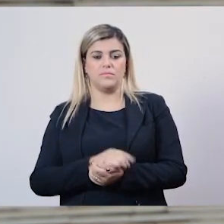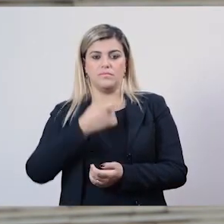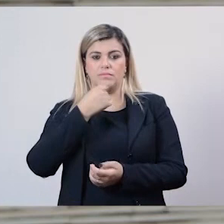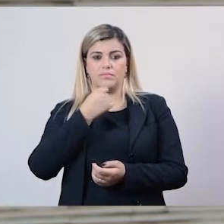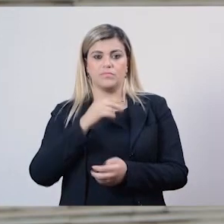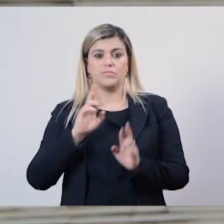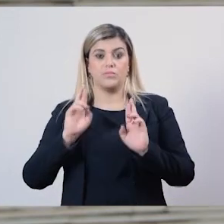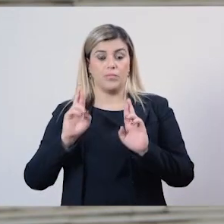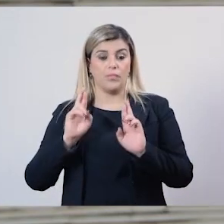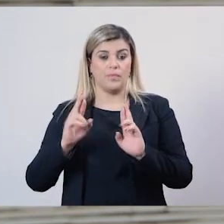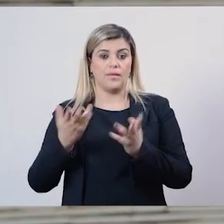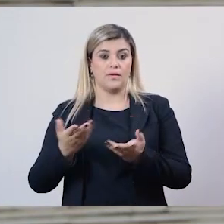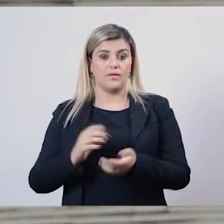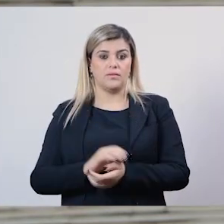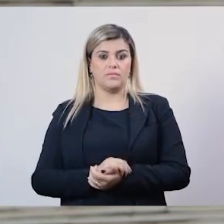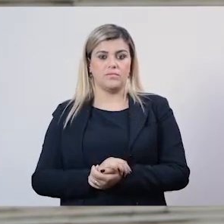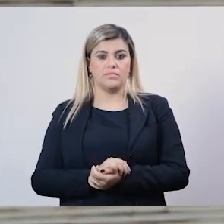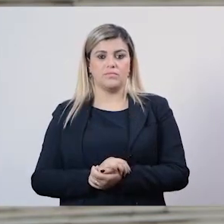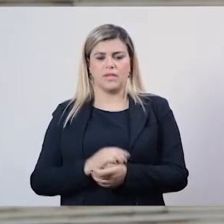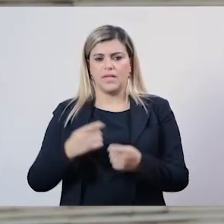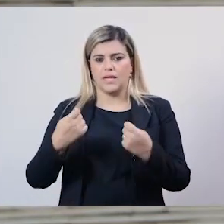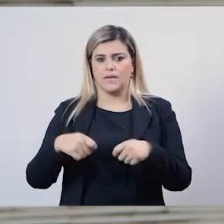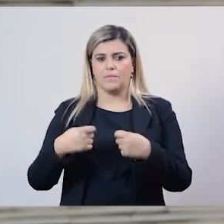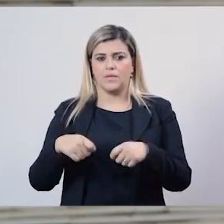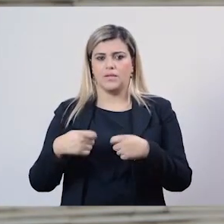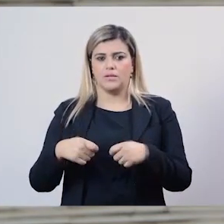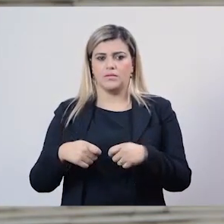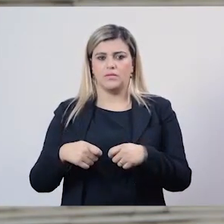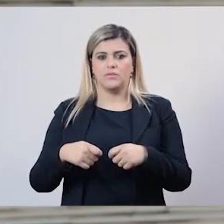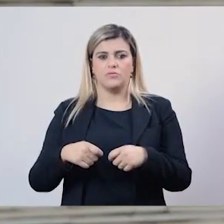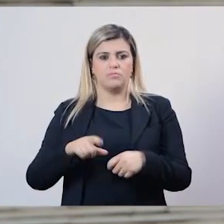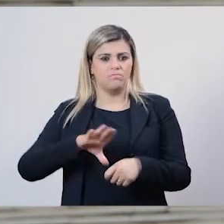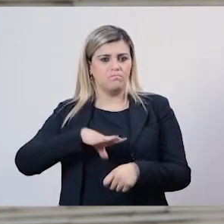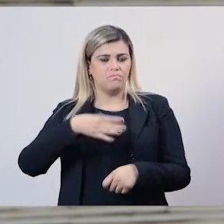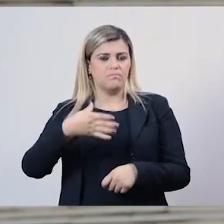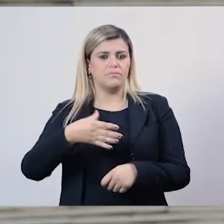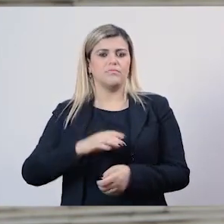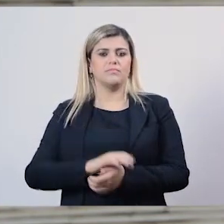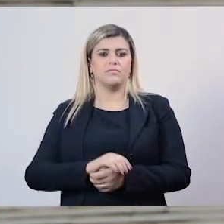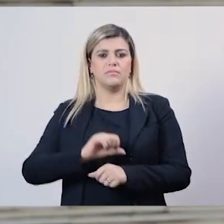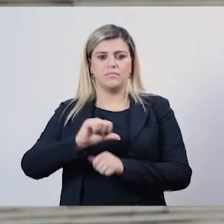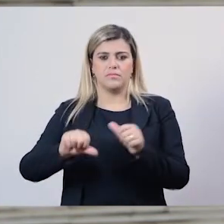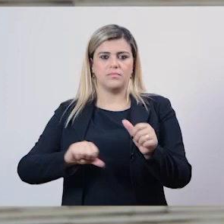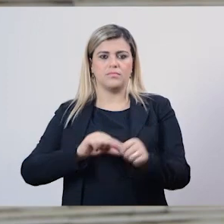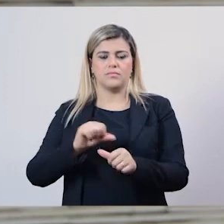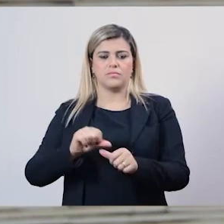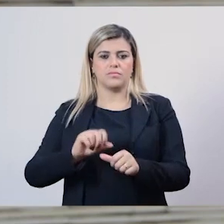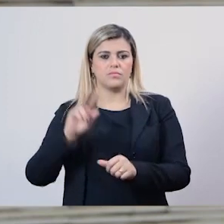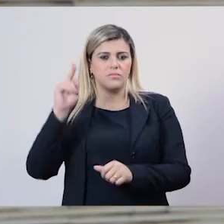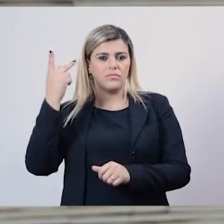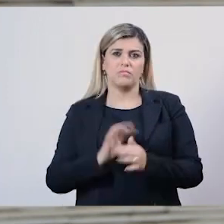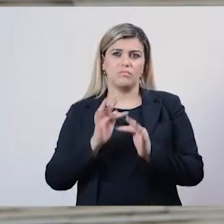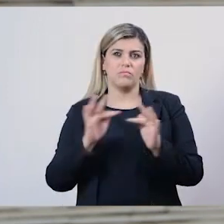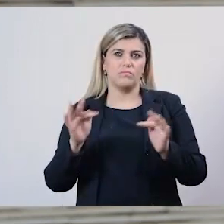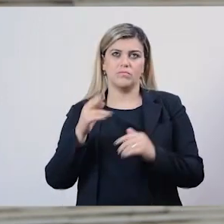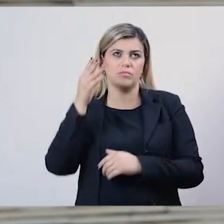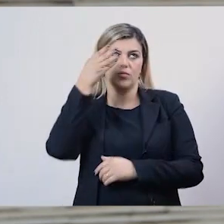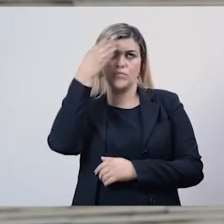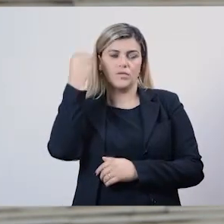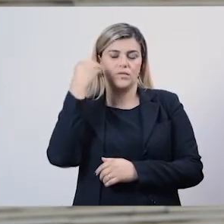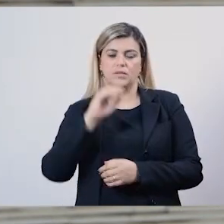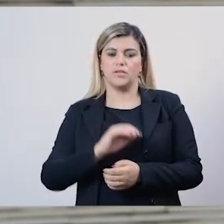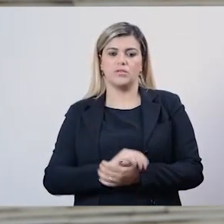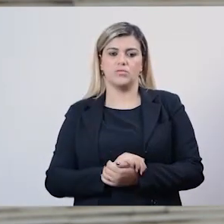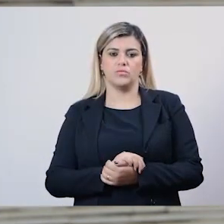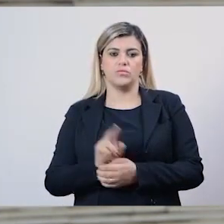homem que disse que é preciso ousar mudar o rumo da nossa história. Uma frase que eu